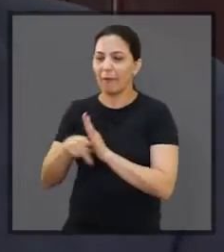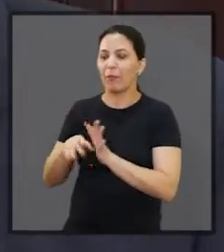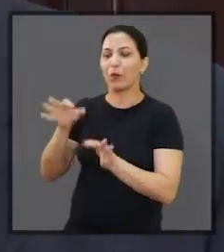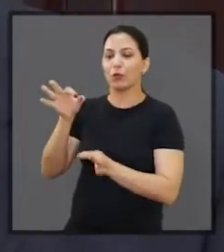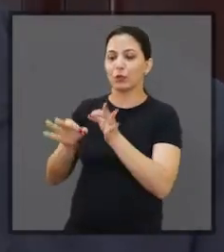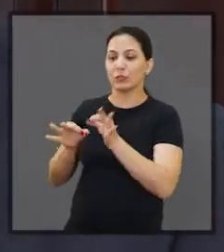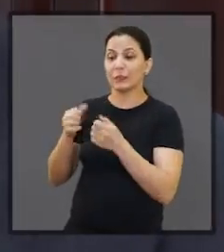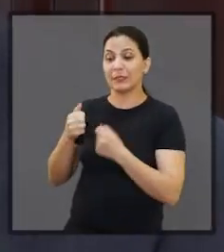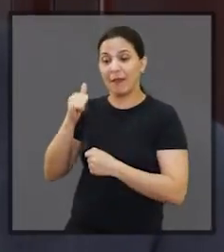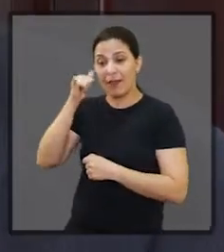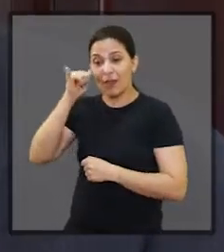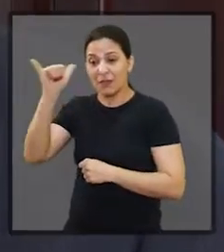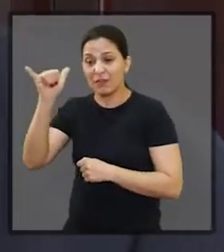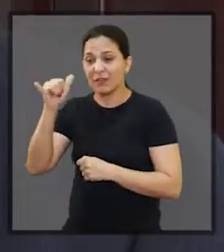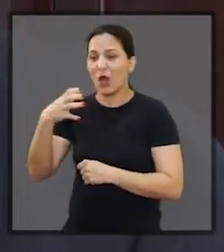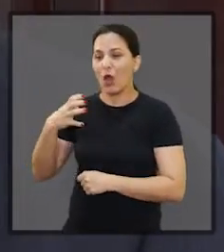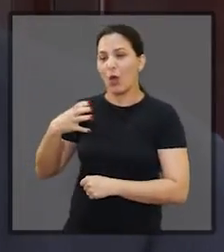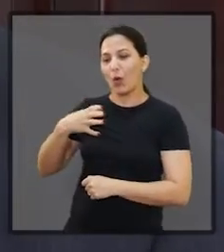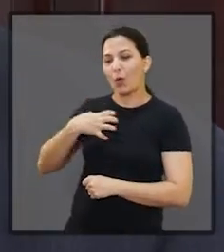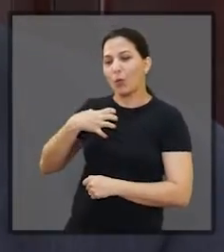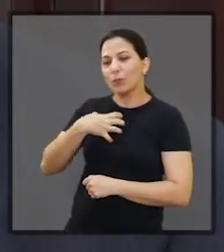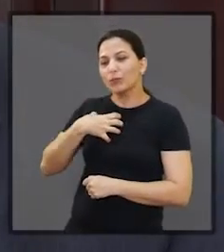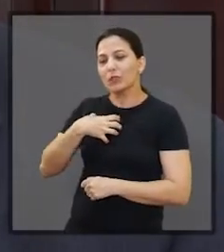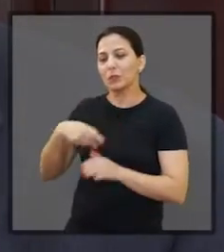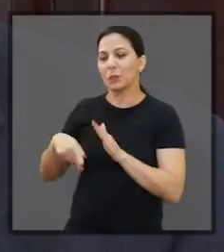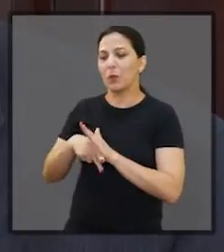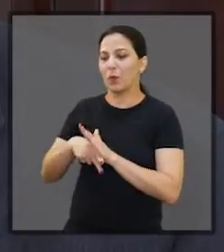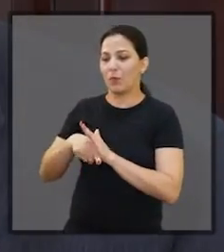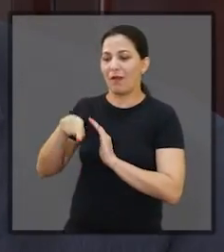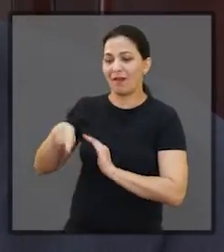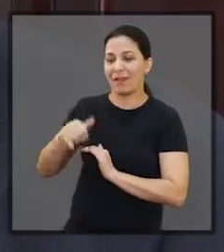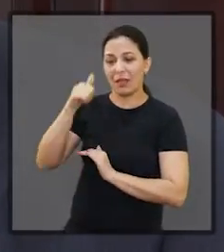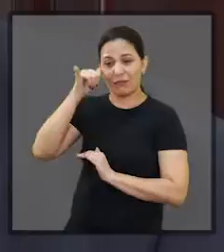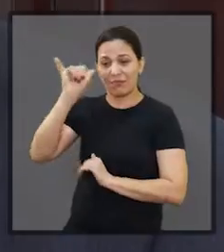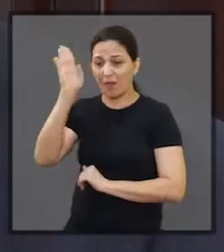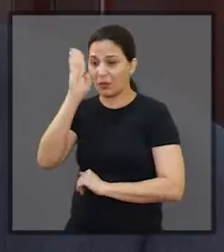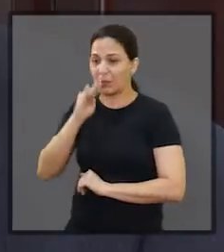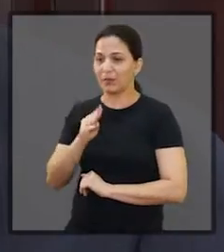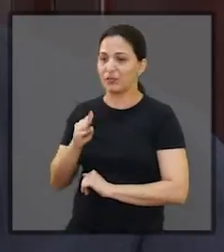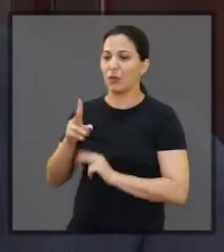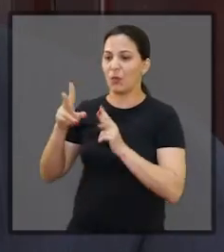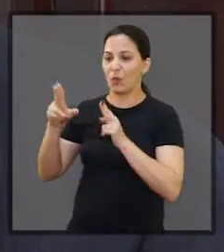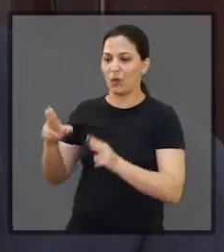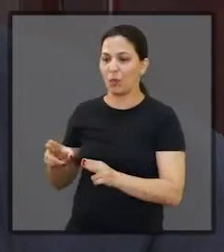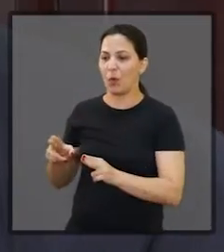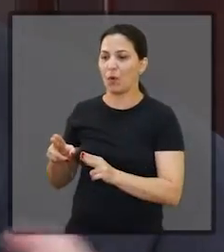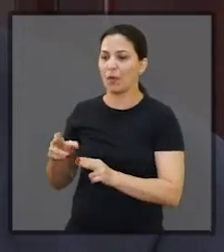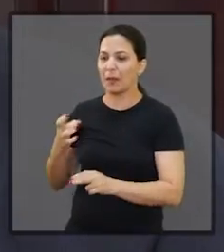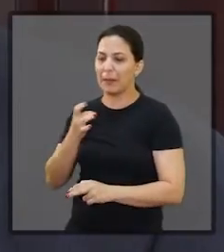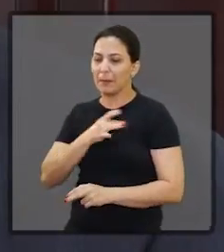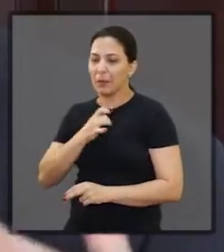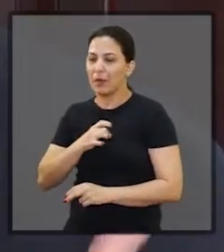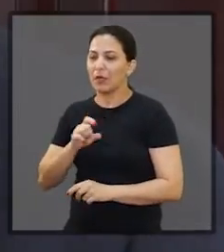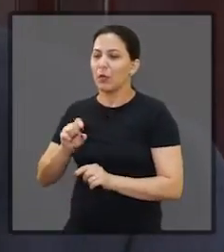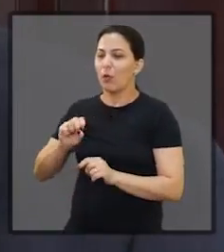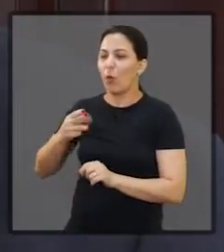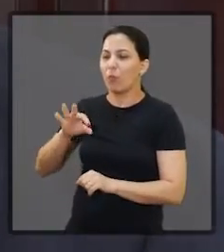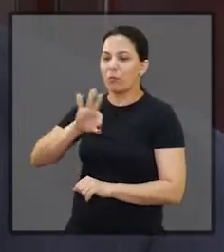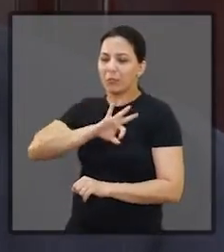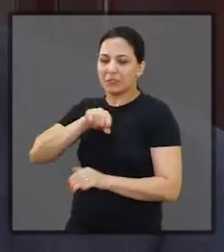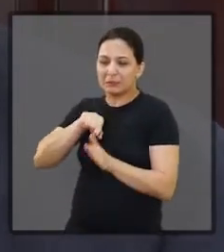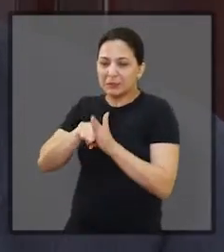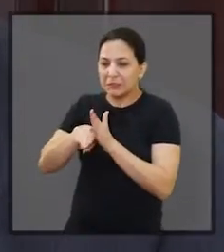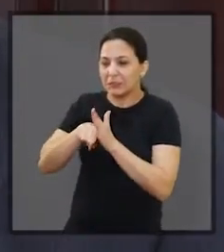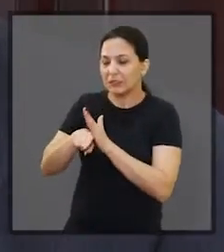entendo que nós precisamos evitar esse tipo de comportamento aqui no Brasil. não permitir, de forma alguma, que, pelo medo, pela atividade